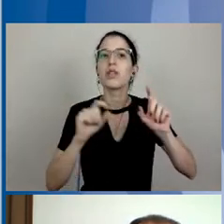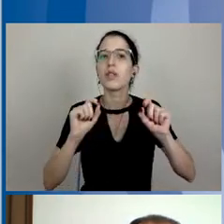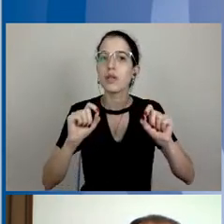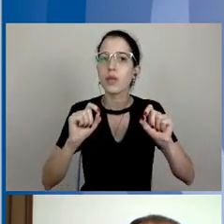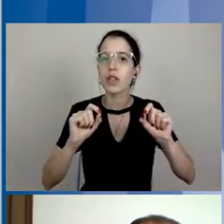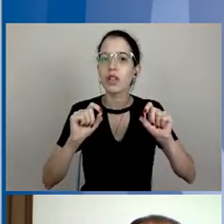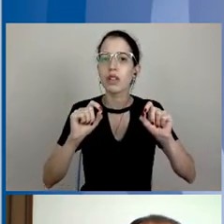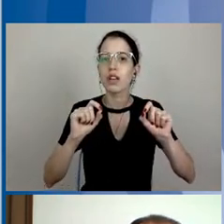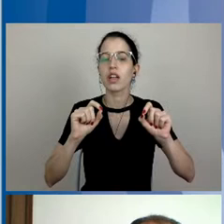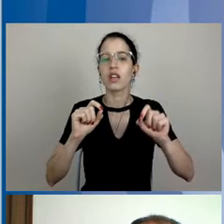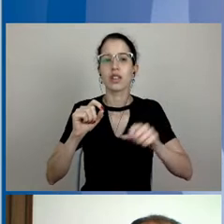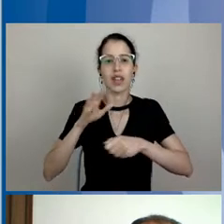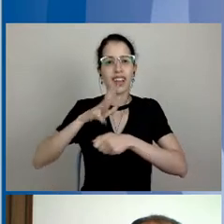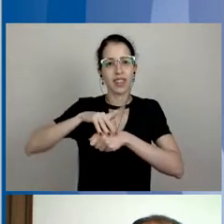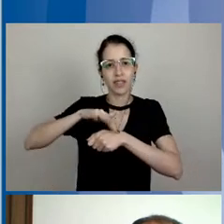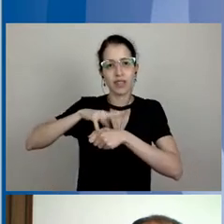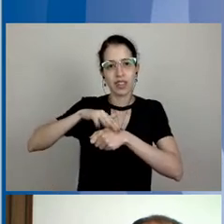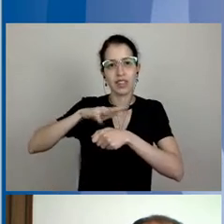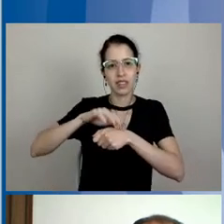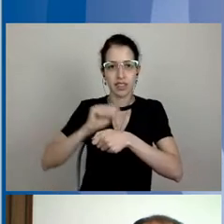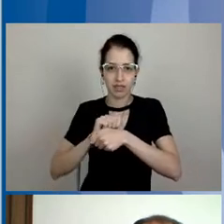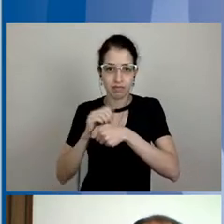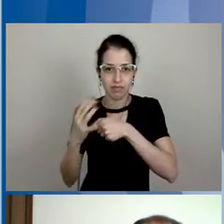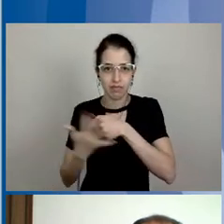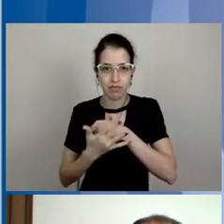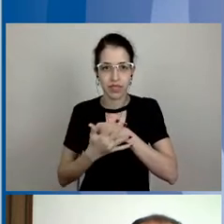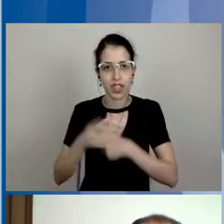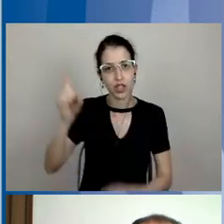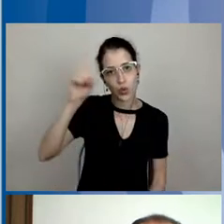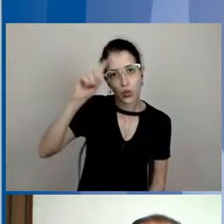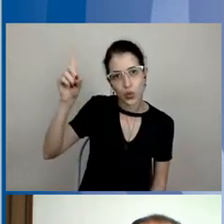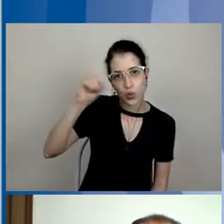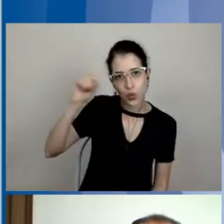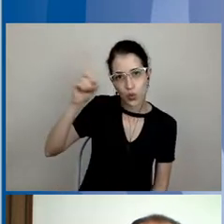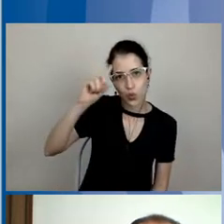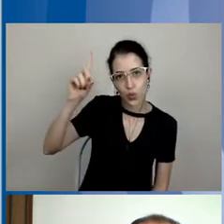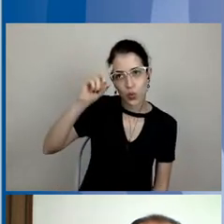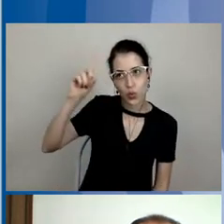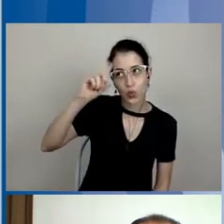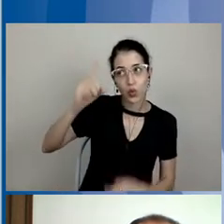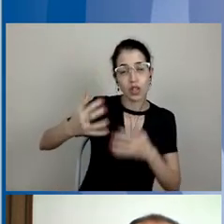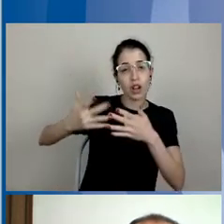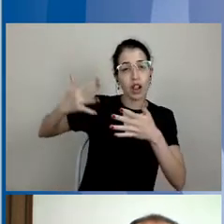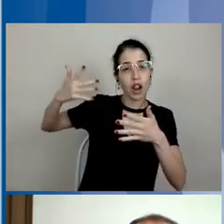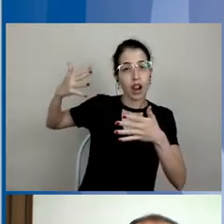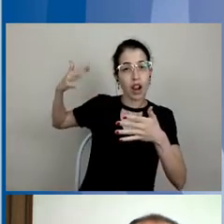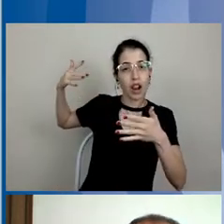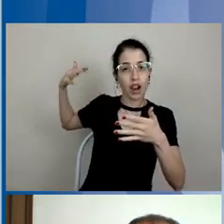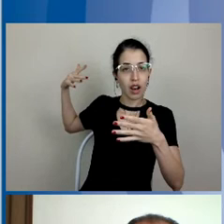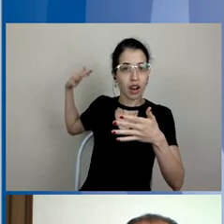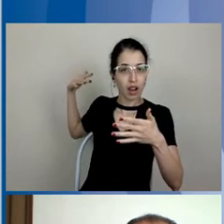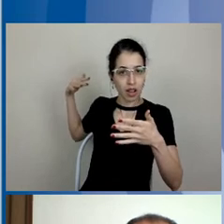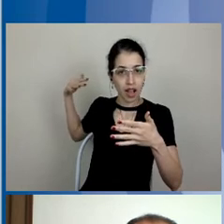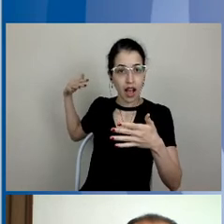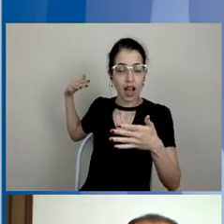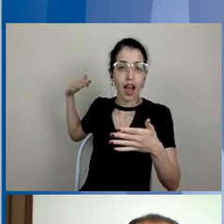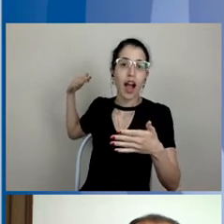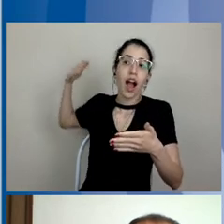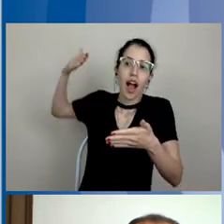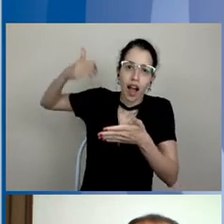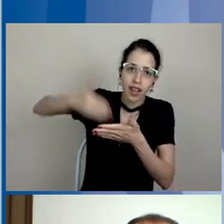incidência da doença, a incidência diária da doença, né? desde aquela época em que